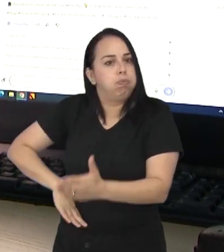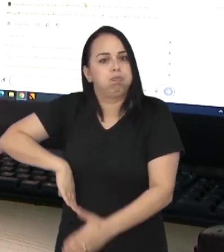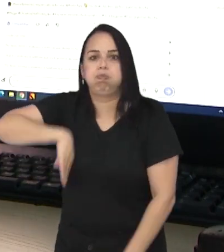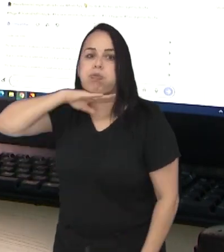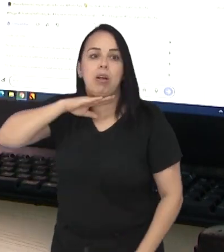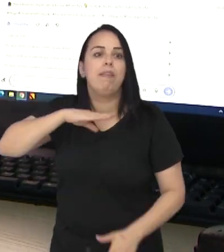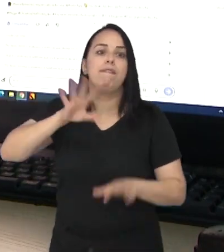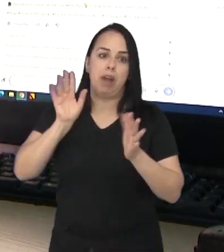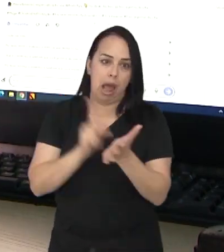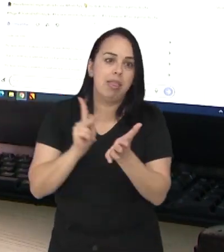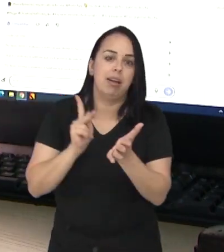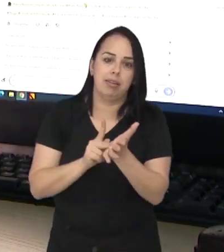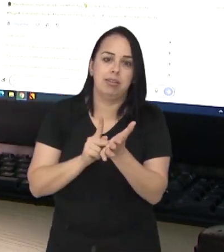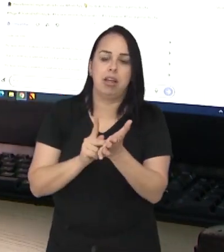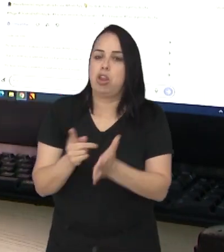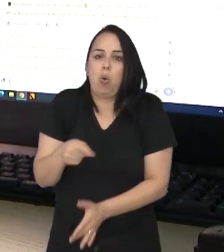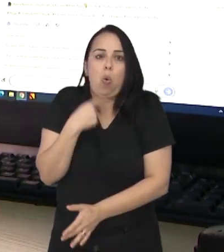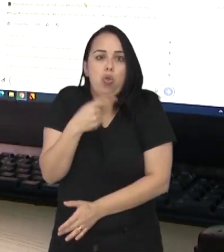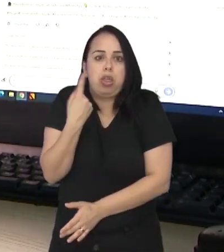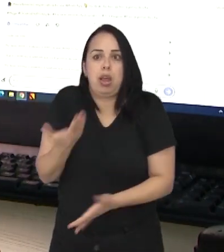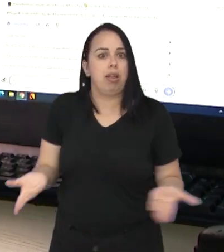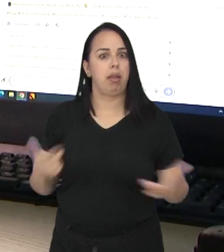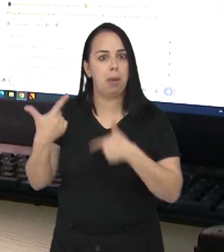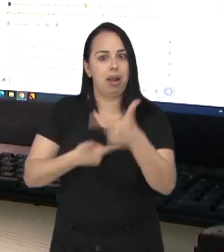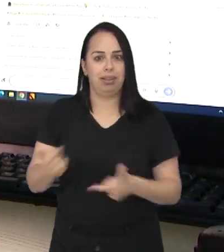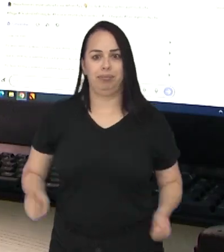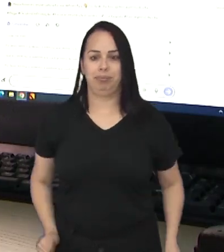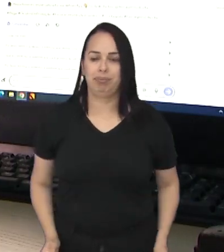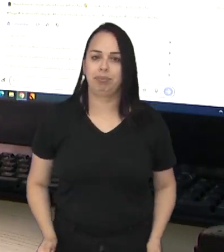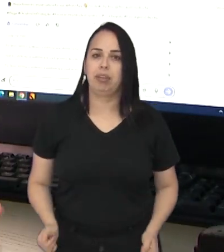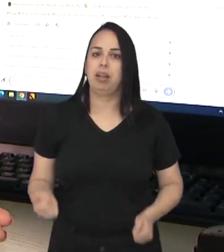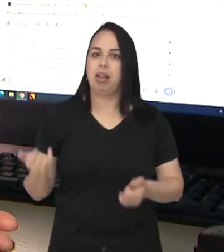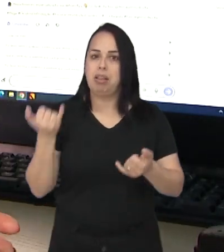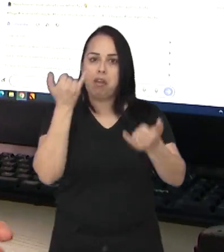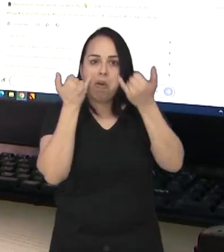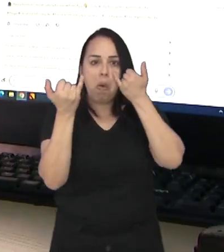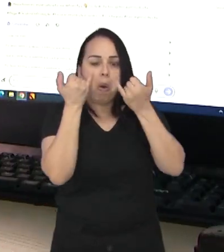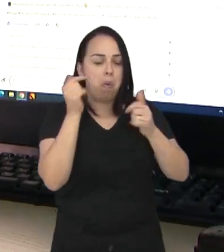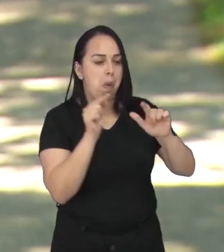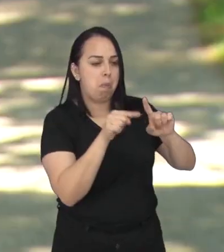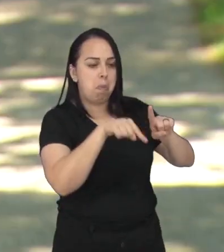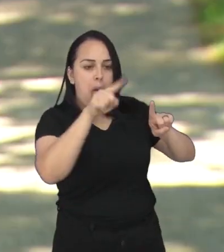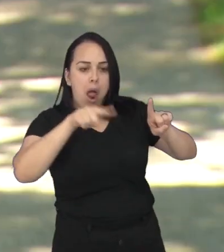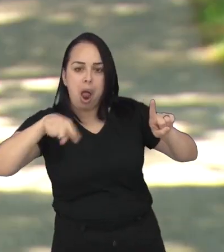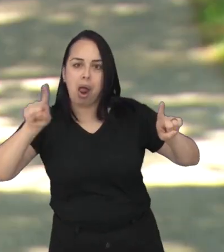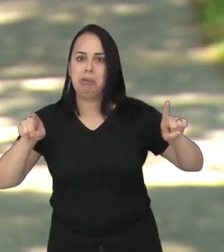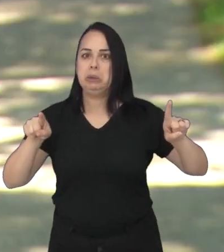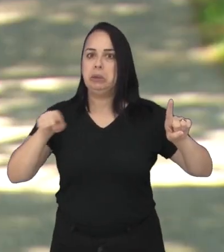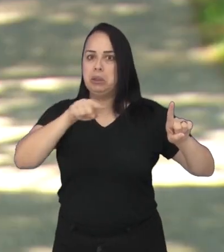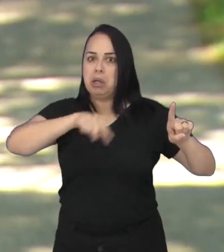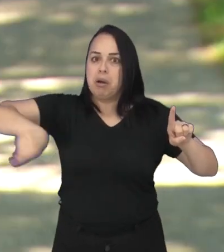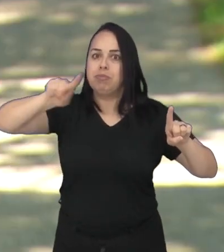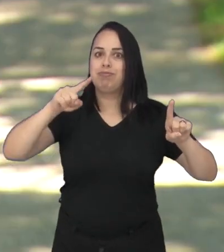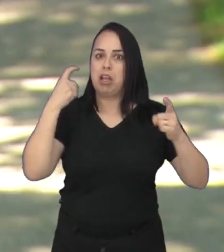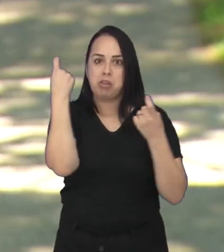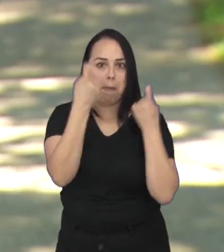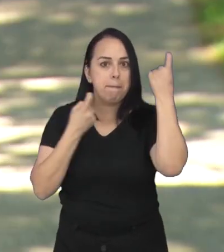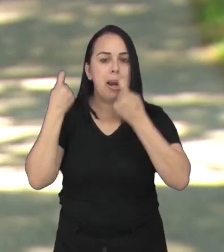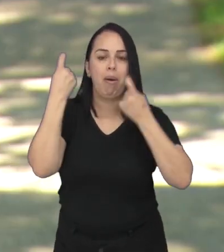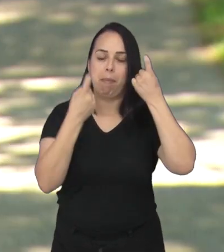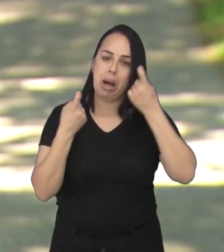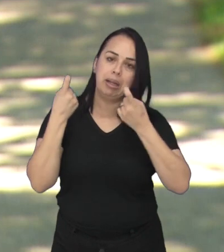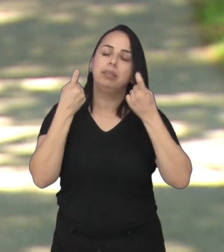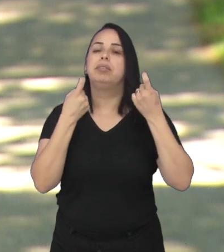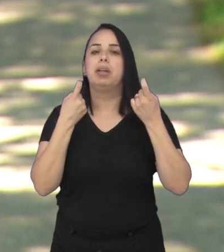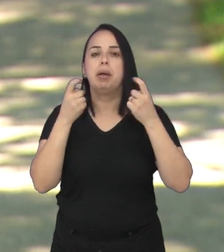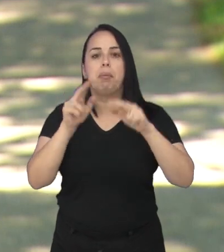todo. Então, isso me cansou e me deu um burnout mesmo. Eu não conseguia mais trabalhar. Essas estatísticas despertam tanta